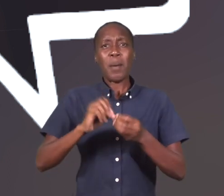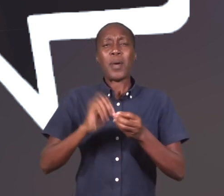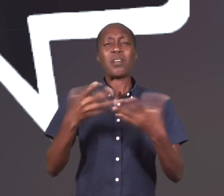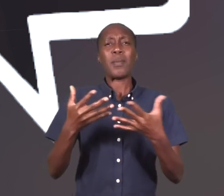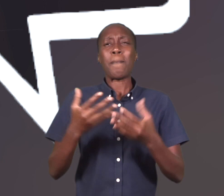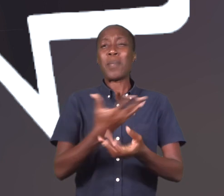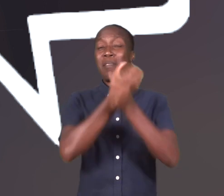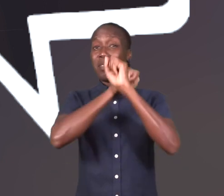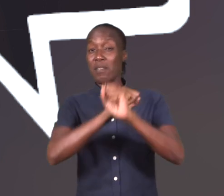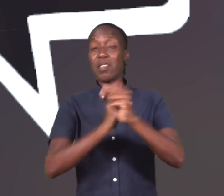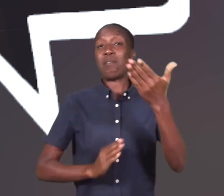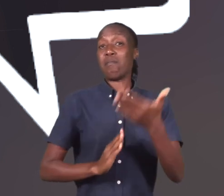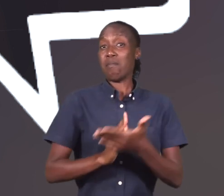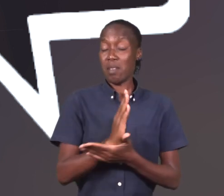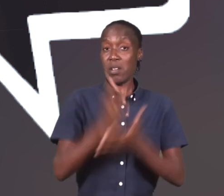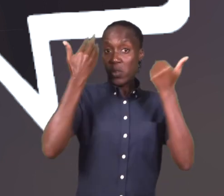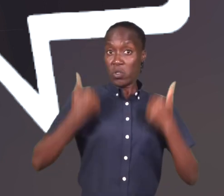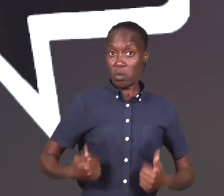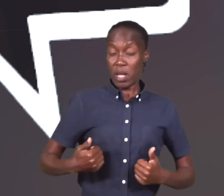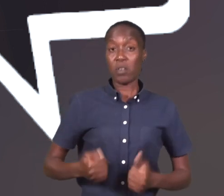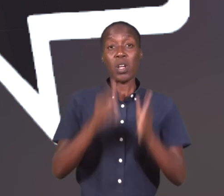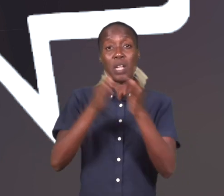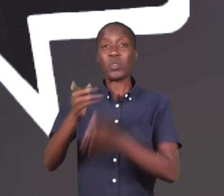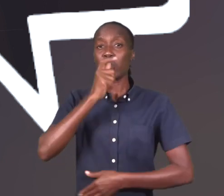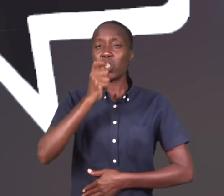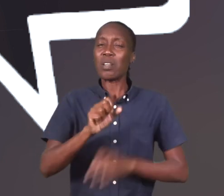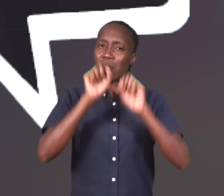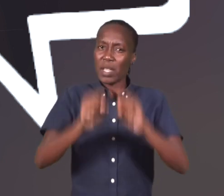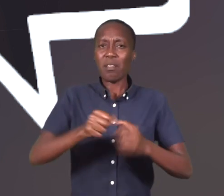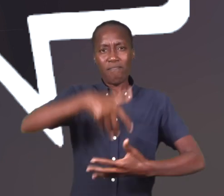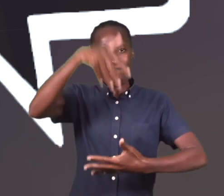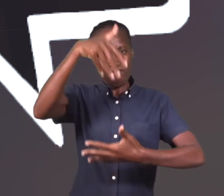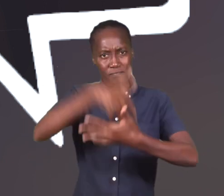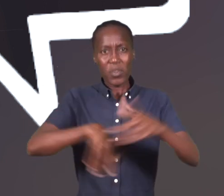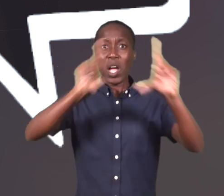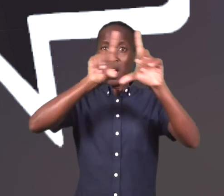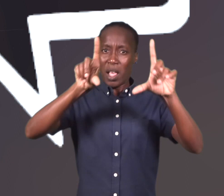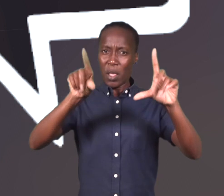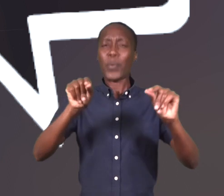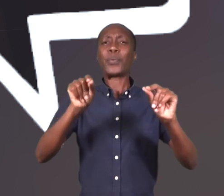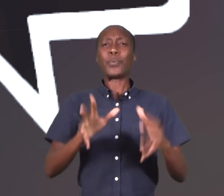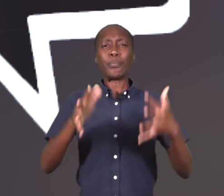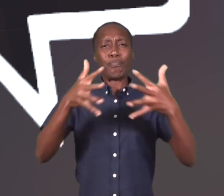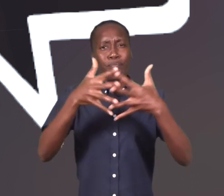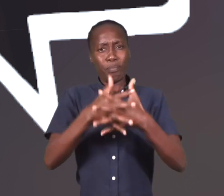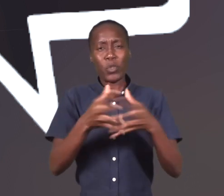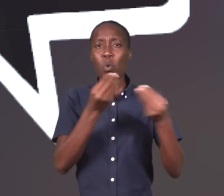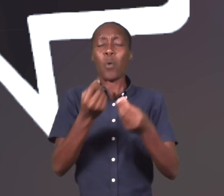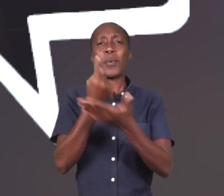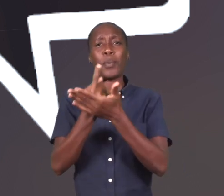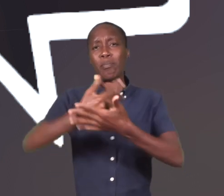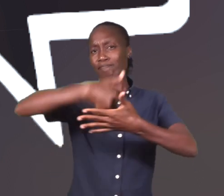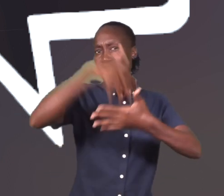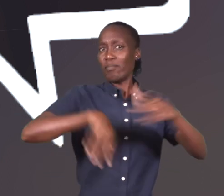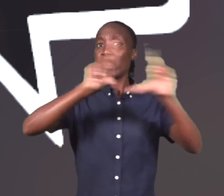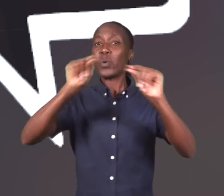desempenhar eficazmente o seu papel na defesa dos direitos humanos, um jornalista deve ter um conhecimento sólido